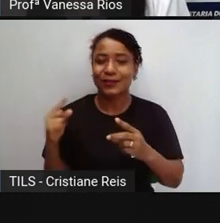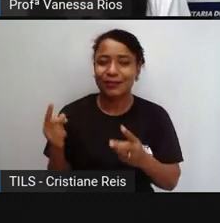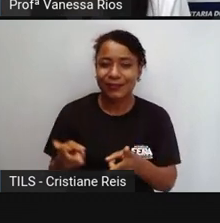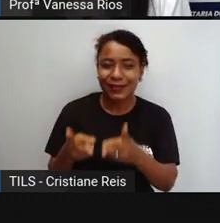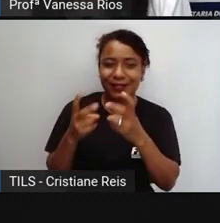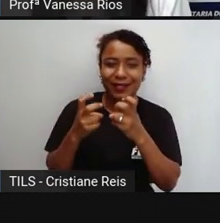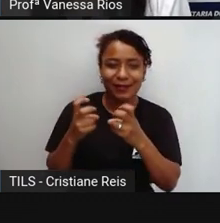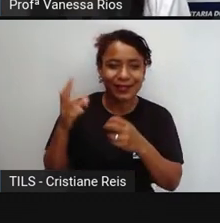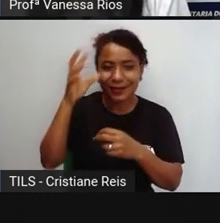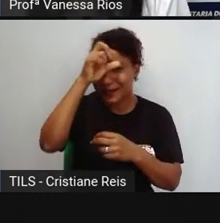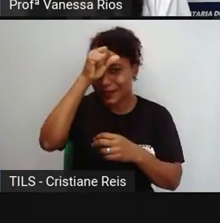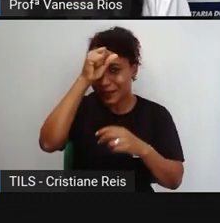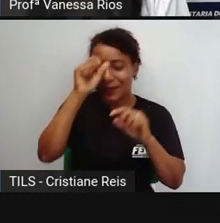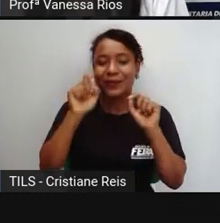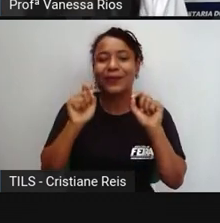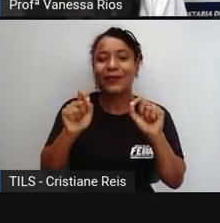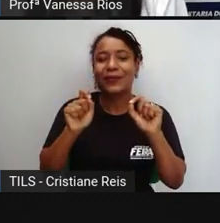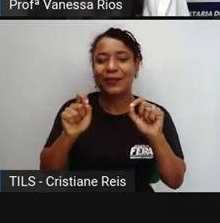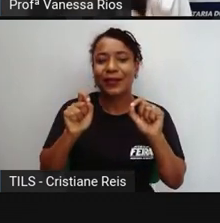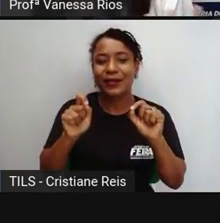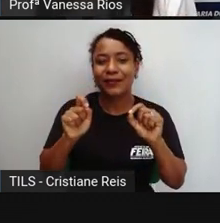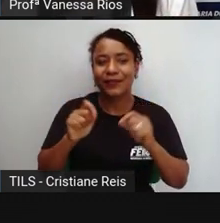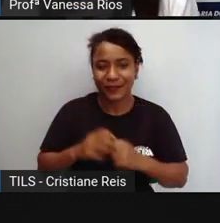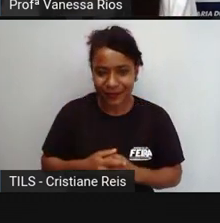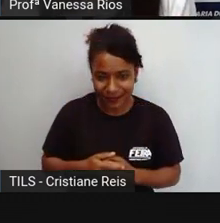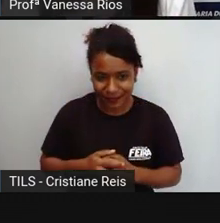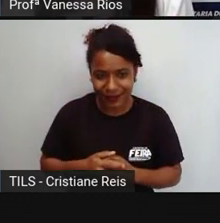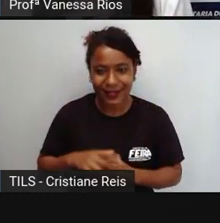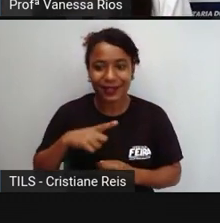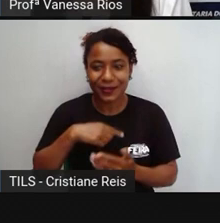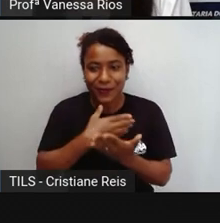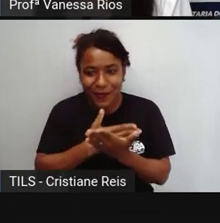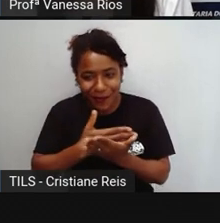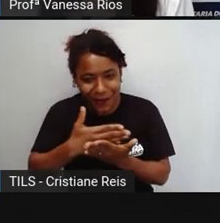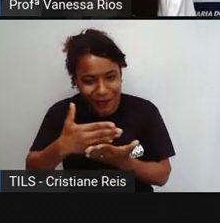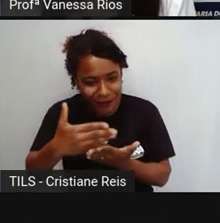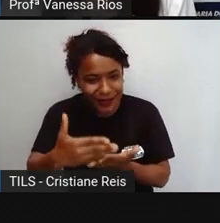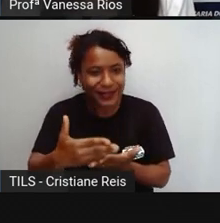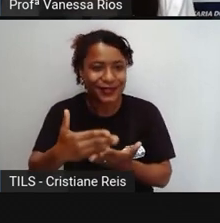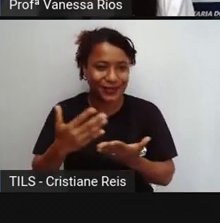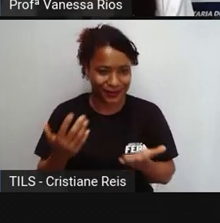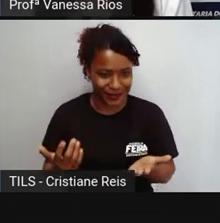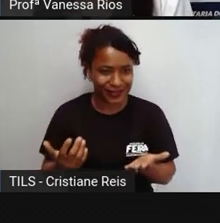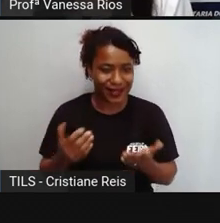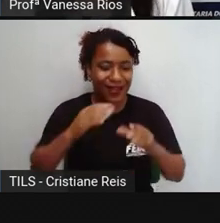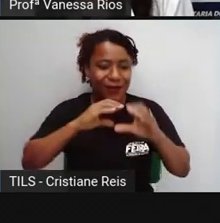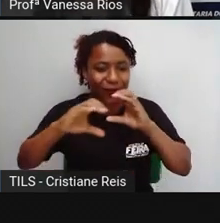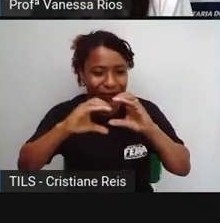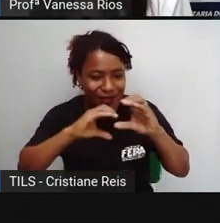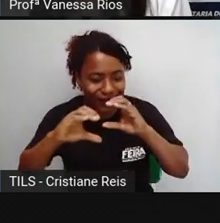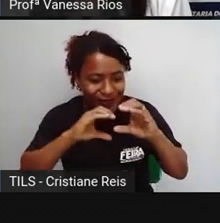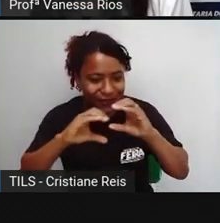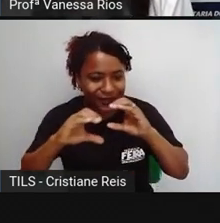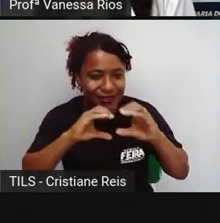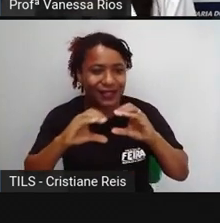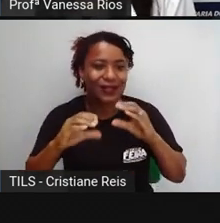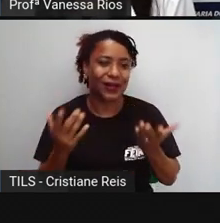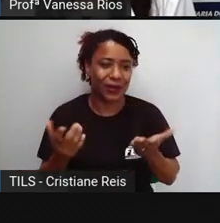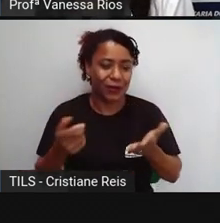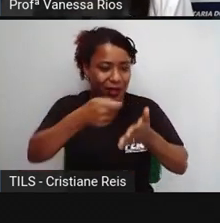houve aí o princípio de tudo, a intenção de se comunicar, a intenção de